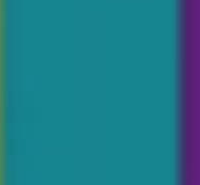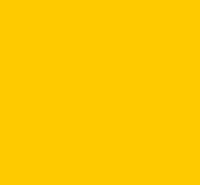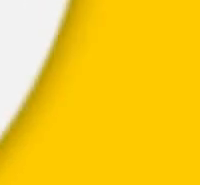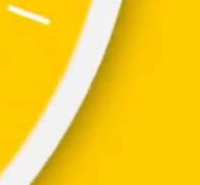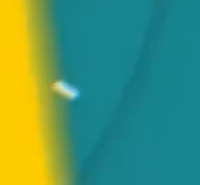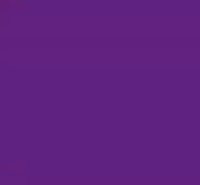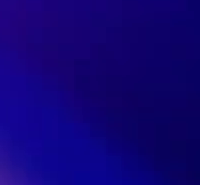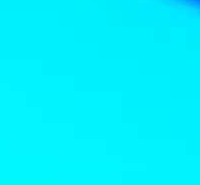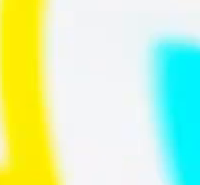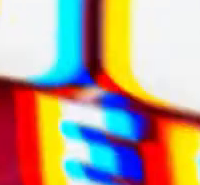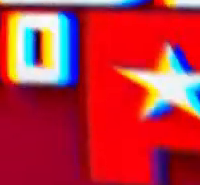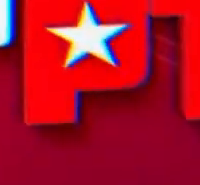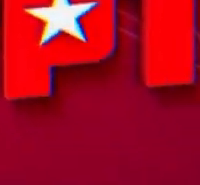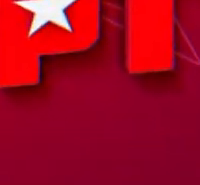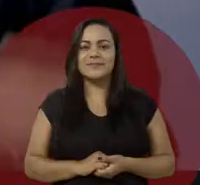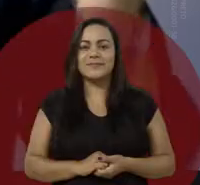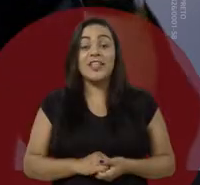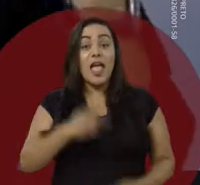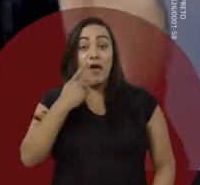13!